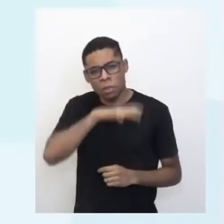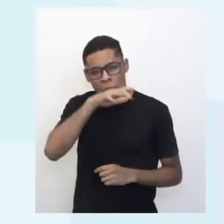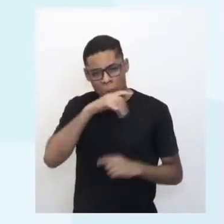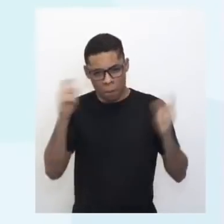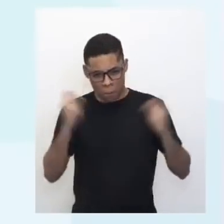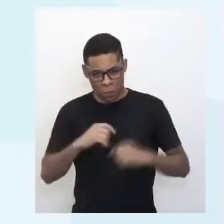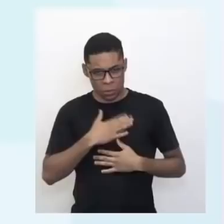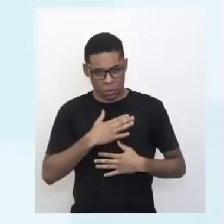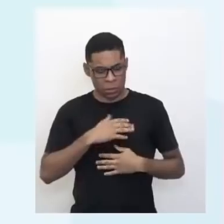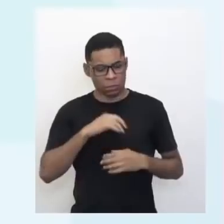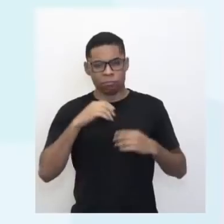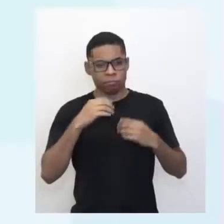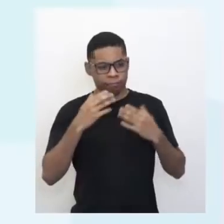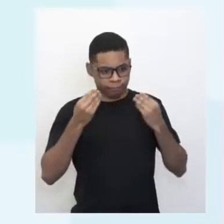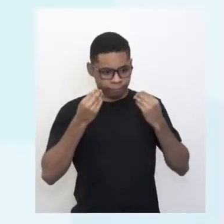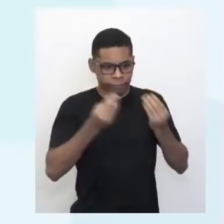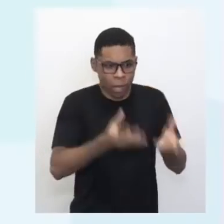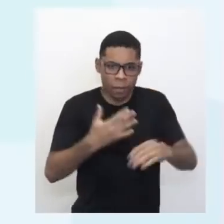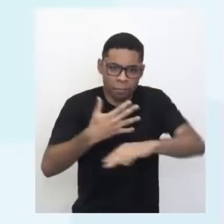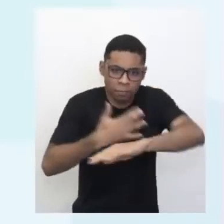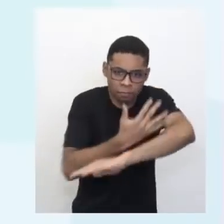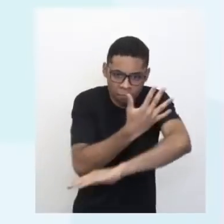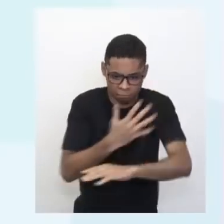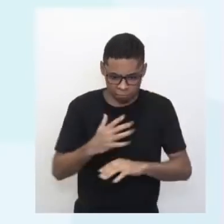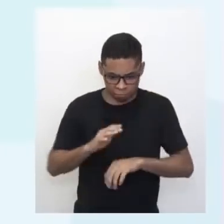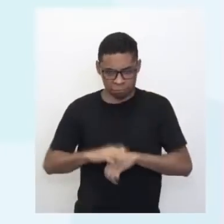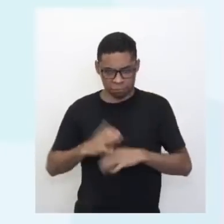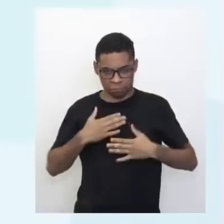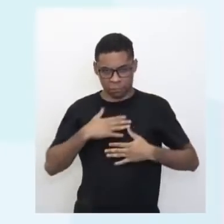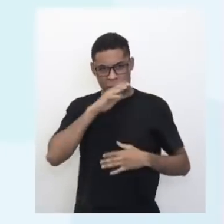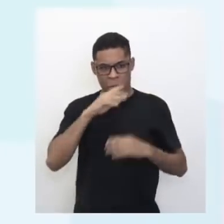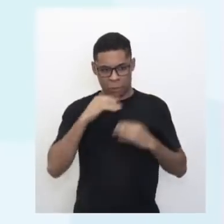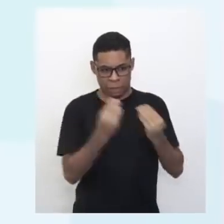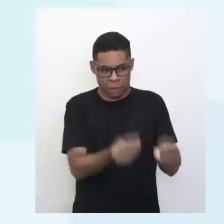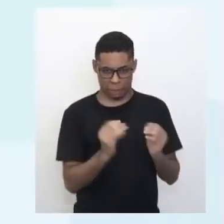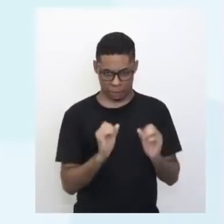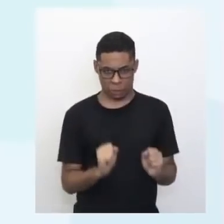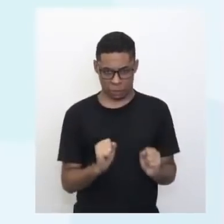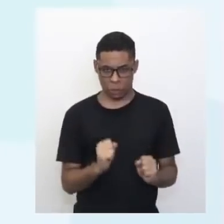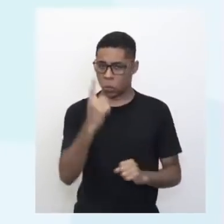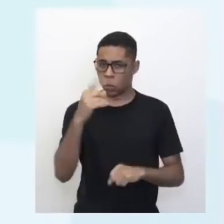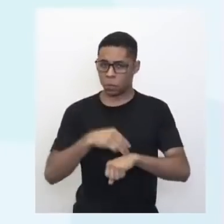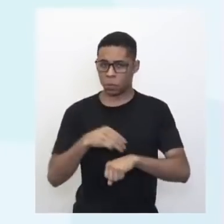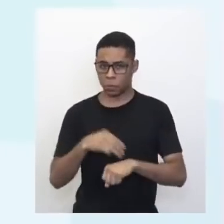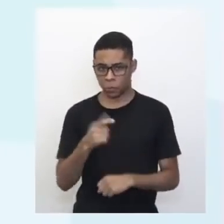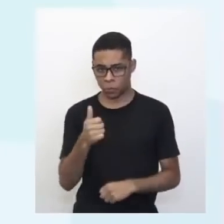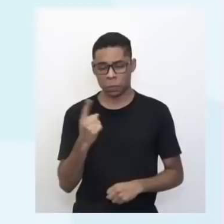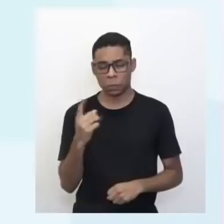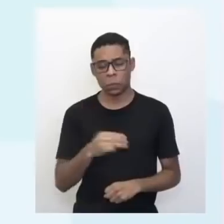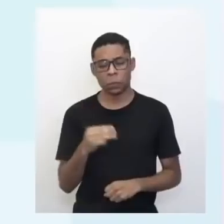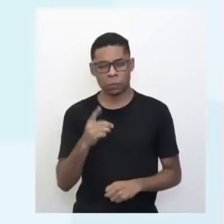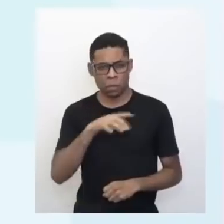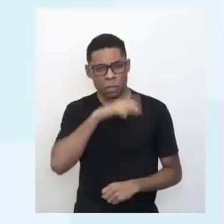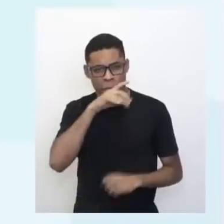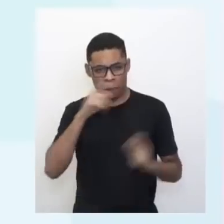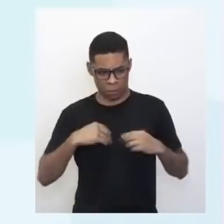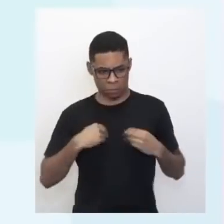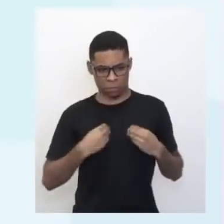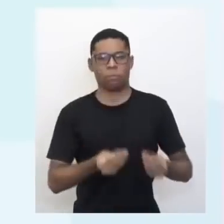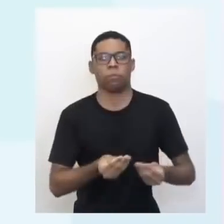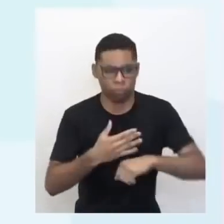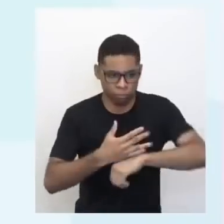radiação? Responda para mim em um minuto, para a gente já começar essa nossa discussão. Algum animal pode